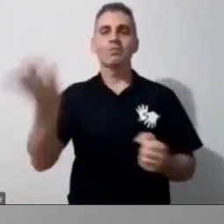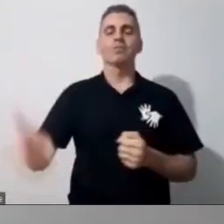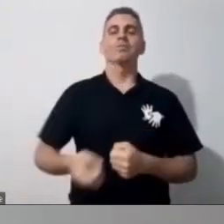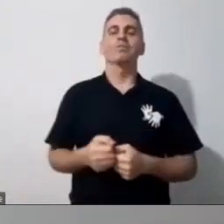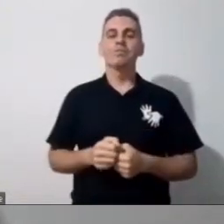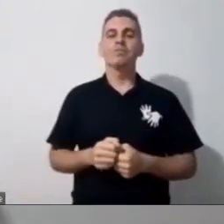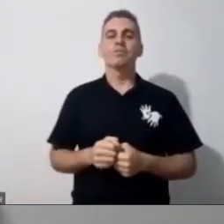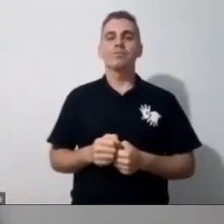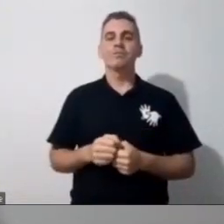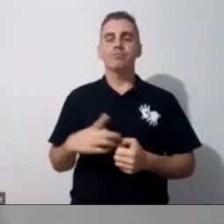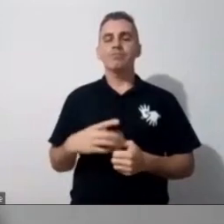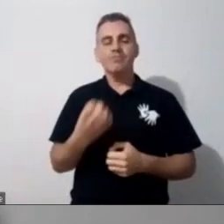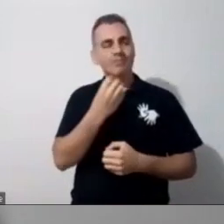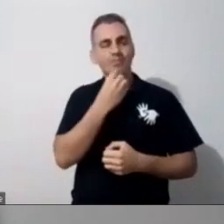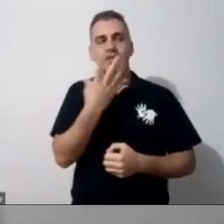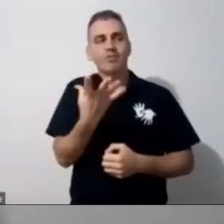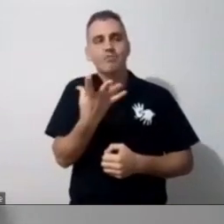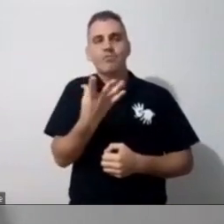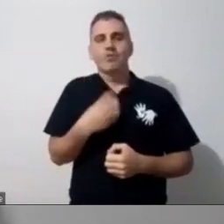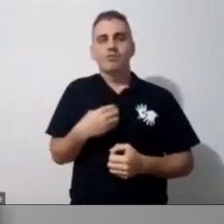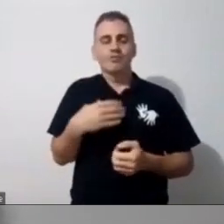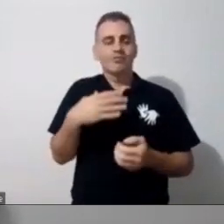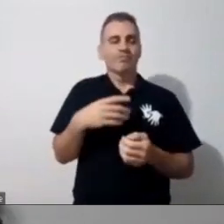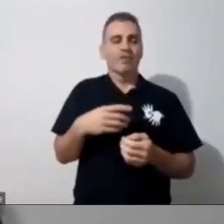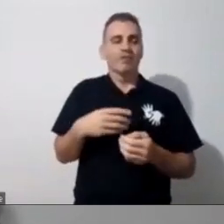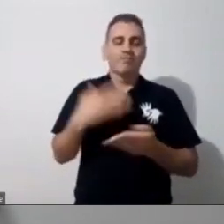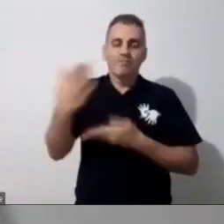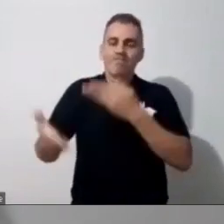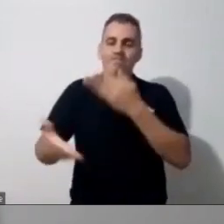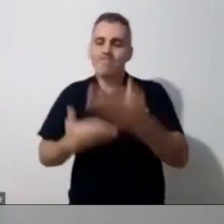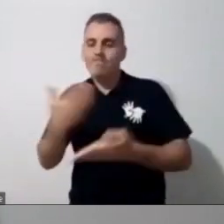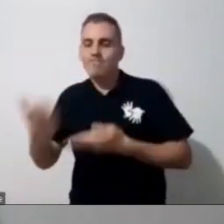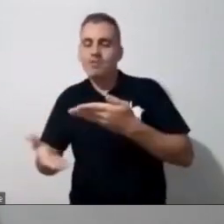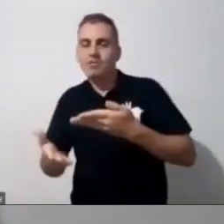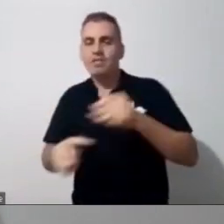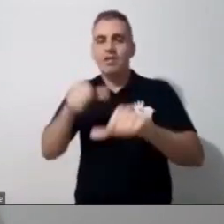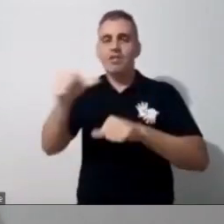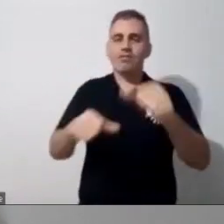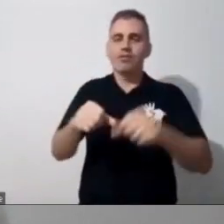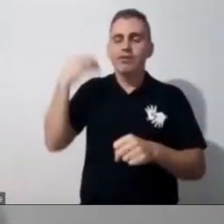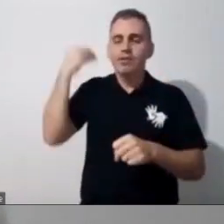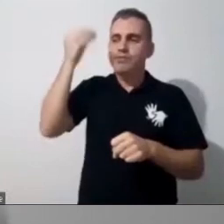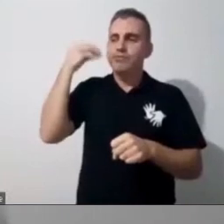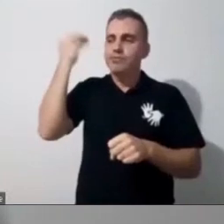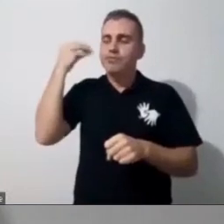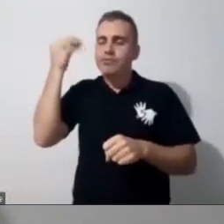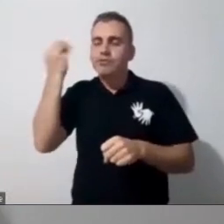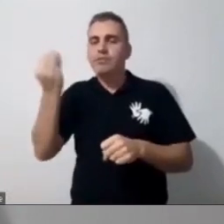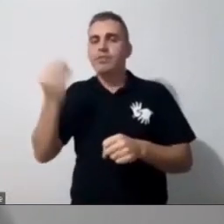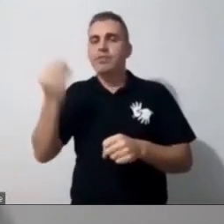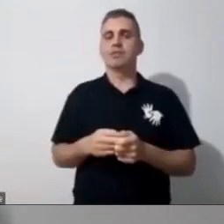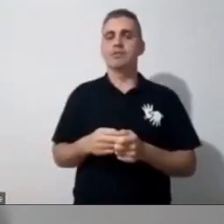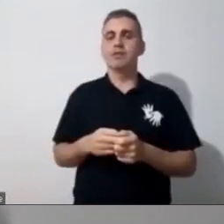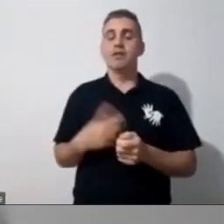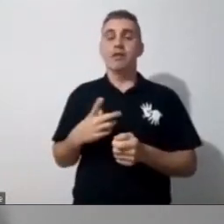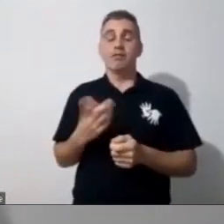é tão bom a gente poder dividir as nossas vitórias, as nossas, até mesmo as